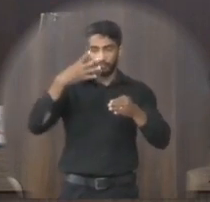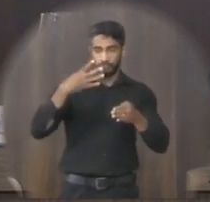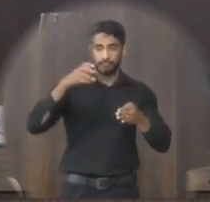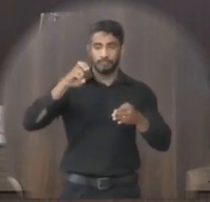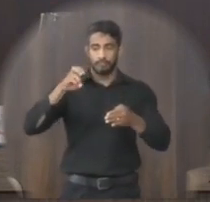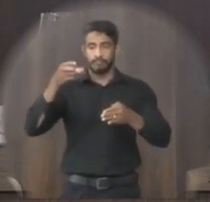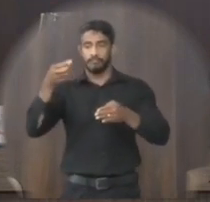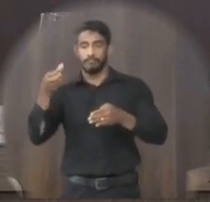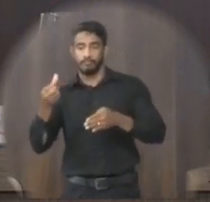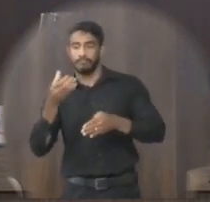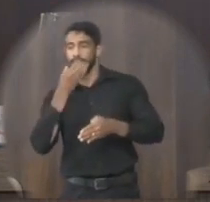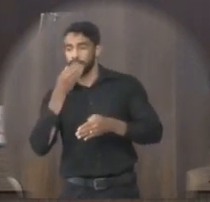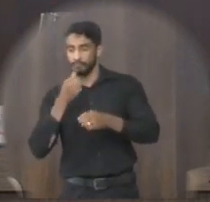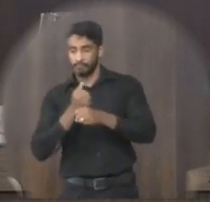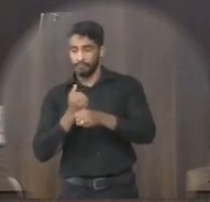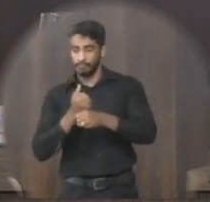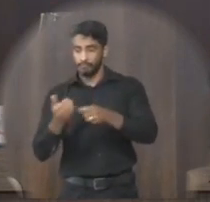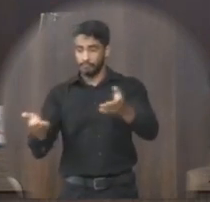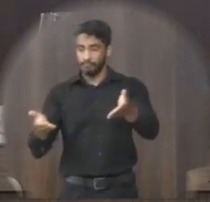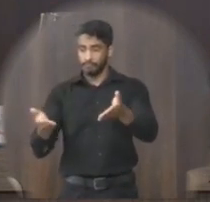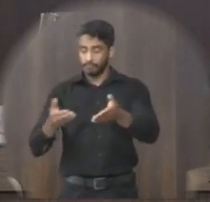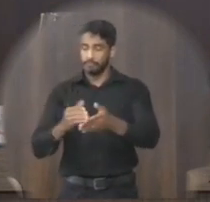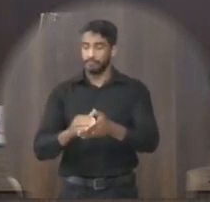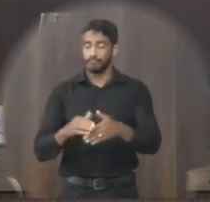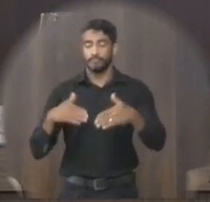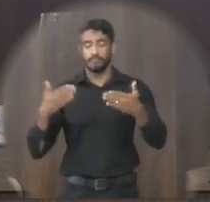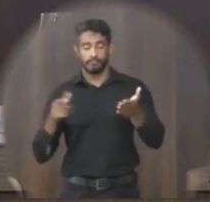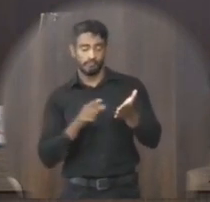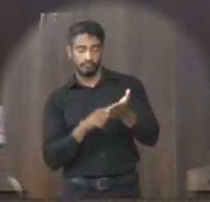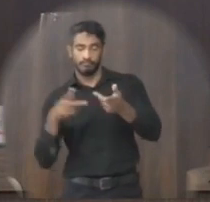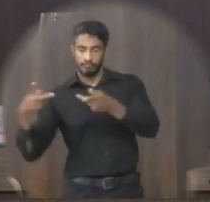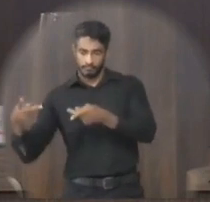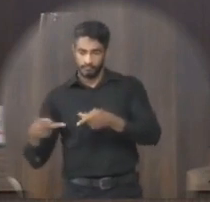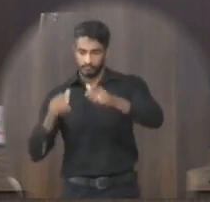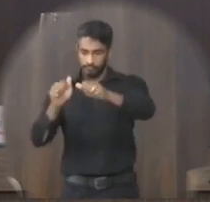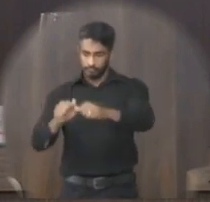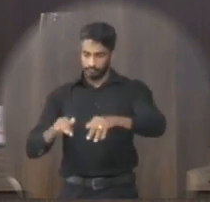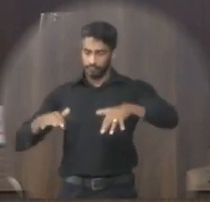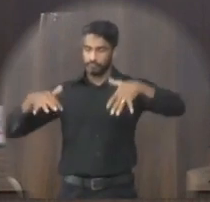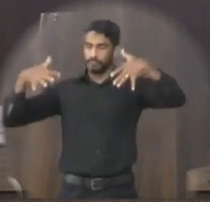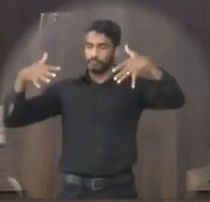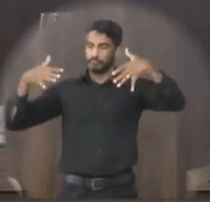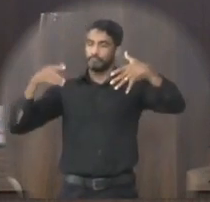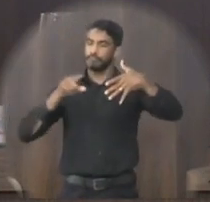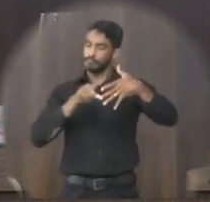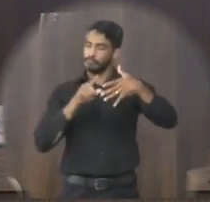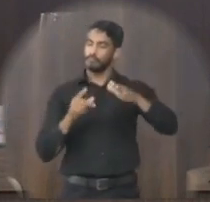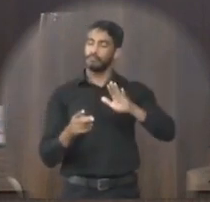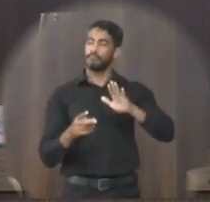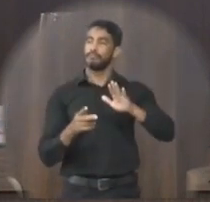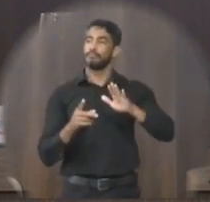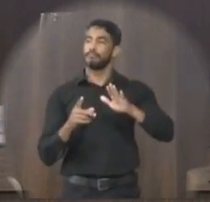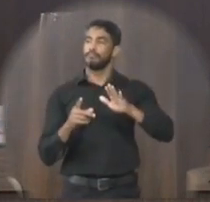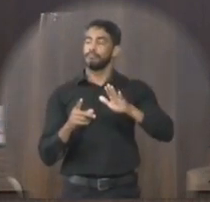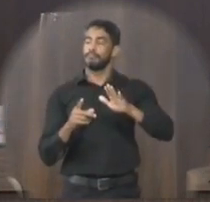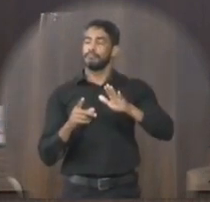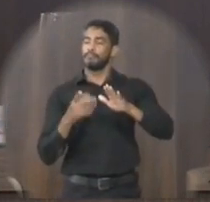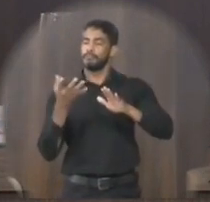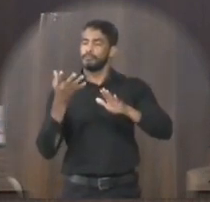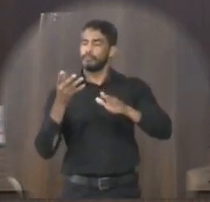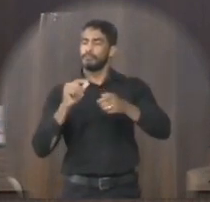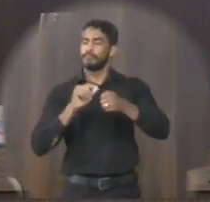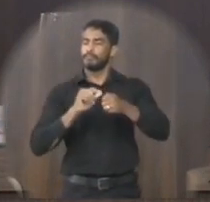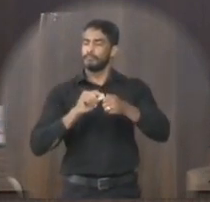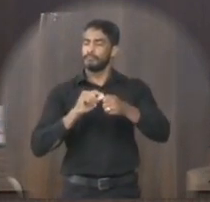5 e 6 de dezembro deste ano ante o exposto ouvido plenário e atendidas as formalidades de praxe requeremos